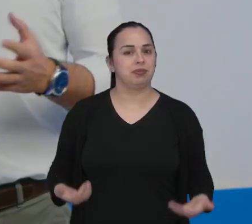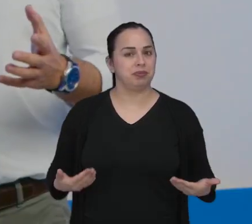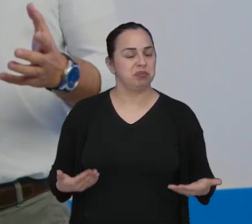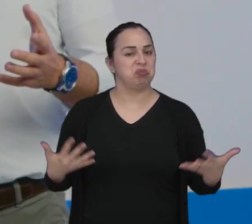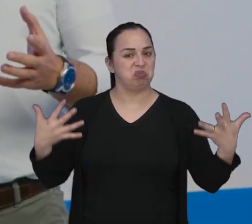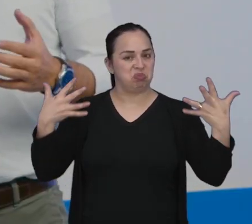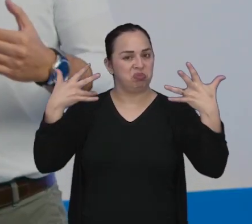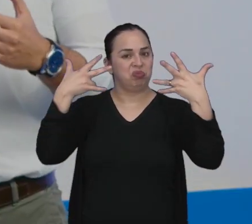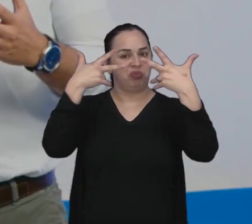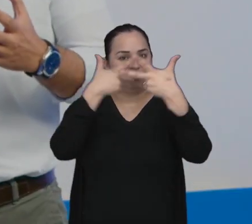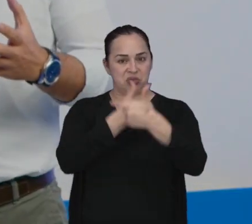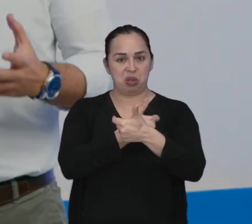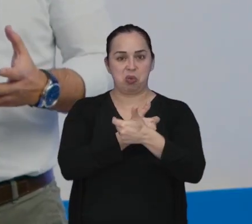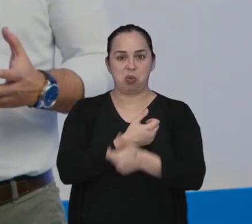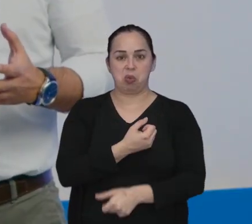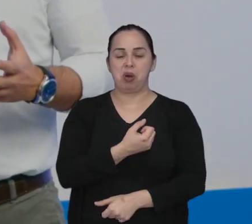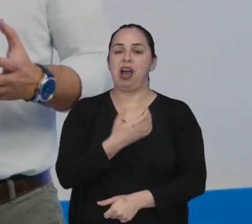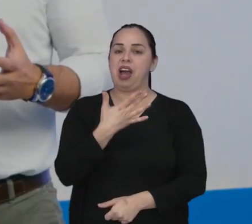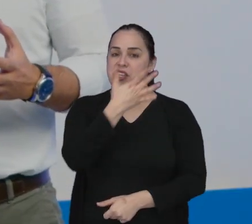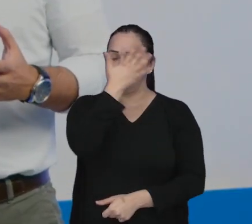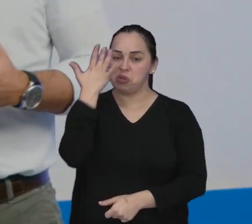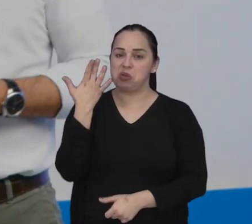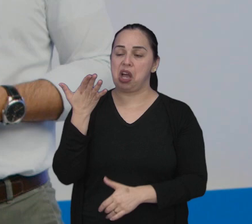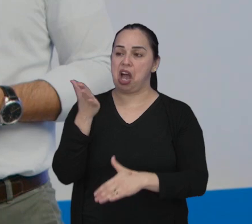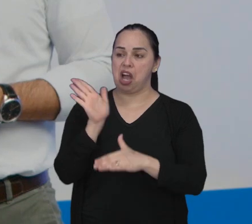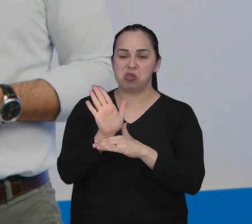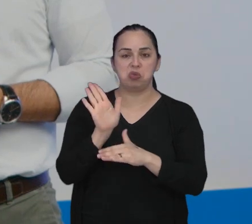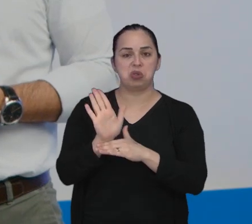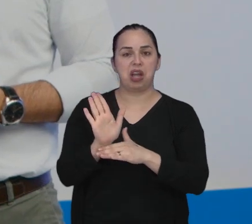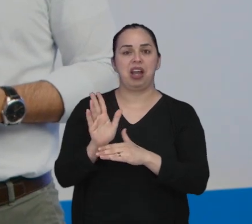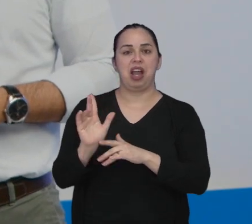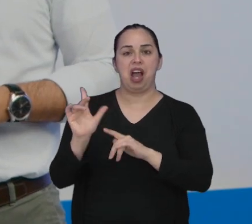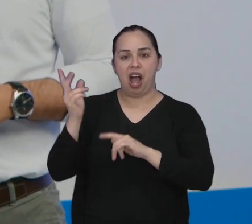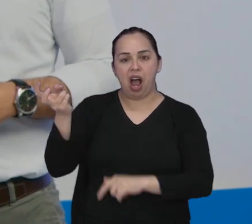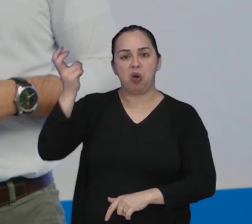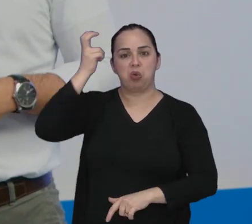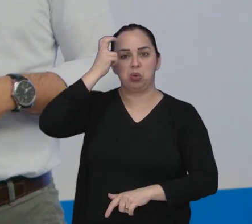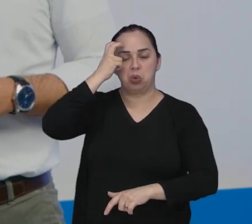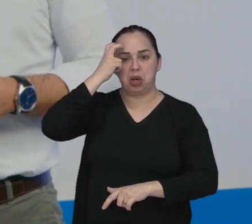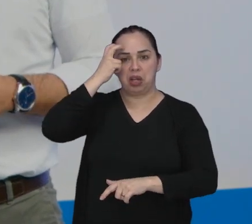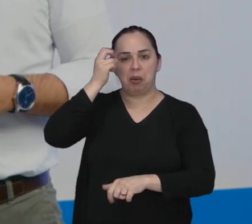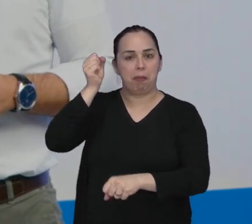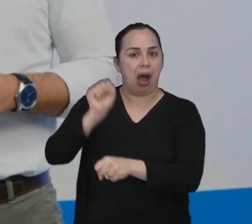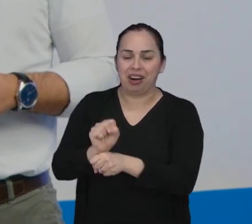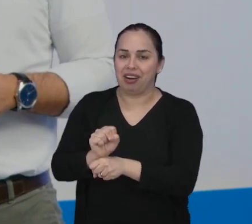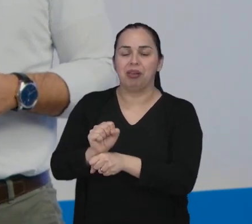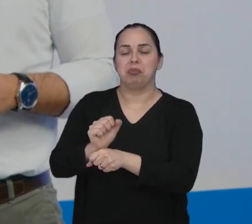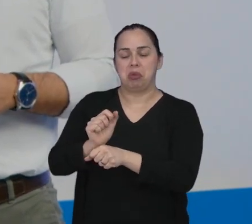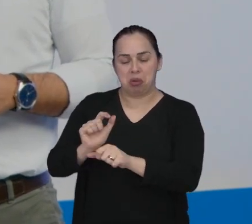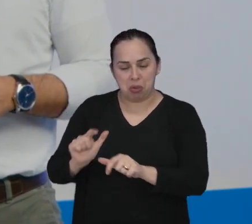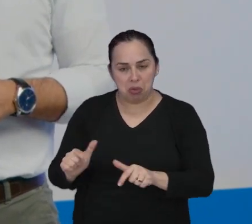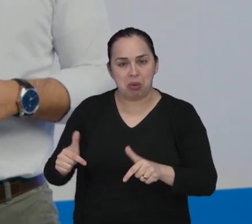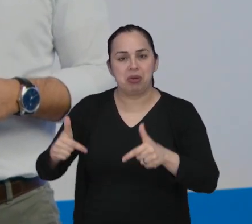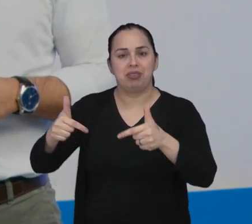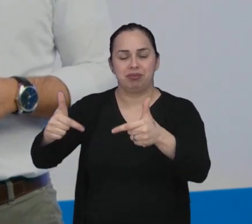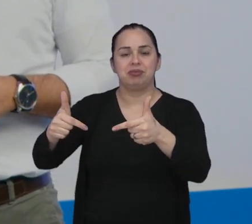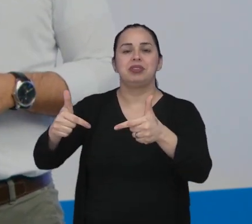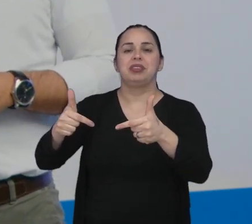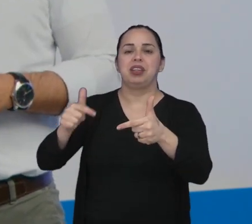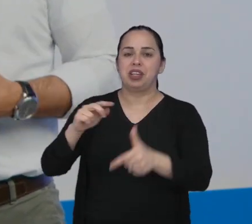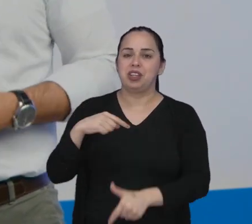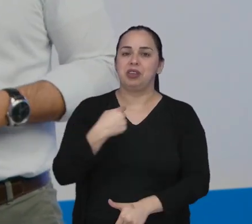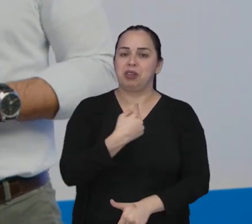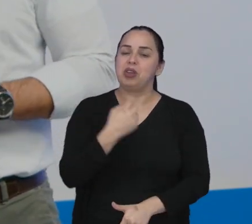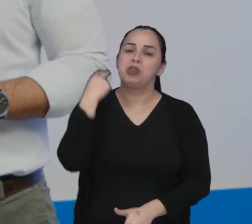Muito bonito ver que tantas pessoas atuam para a manutenção da cultura japonesa aqui em São José. Um trabalho que é reconhecido pela cidade